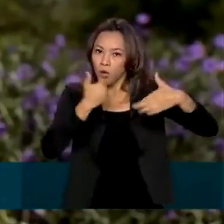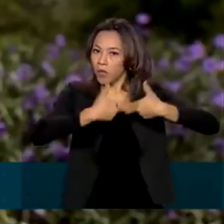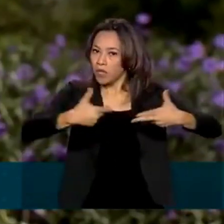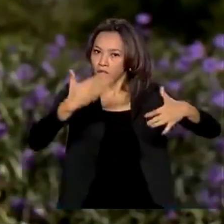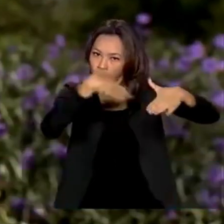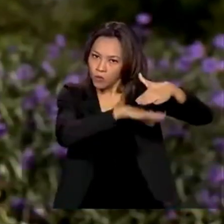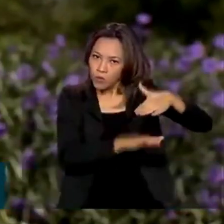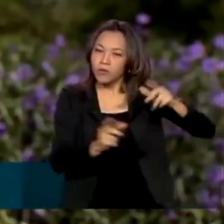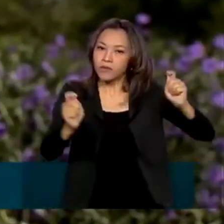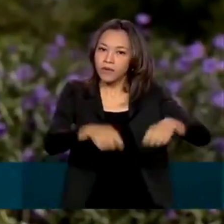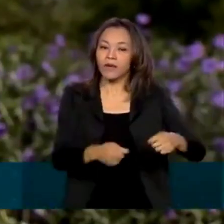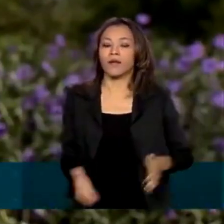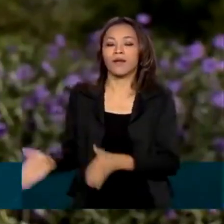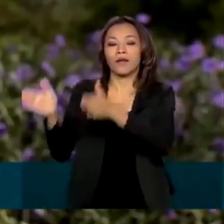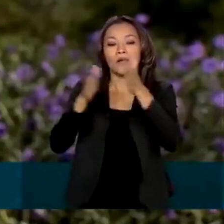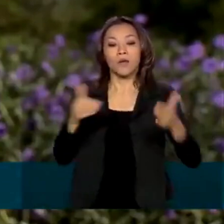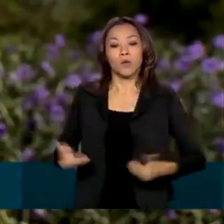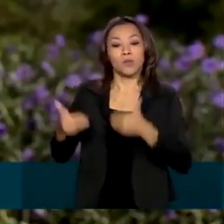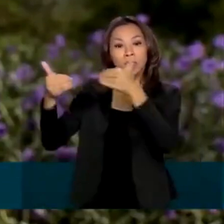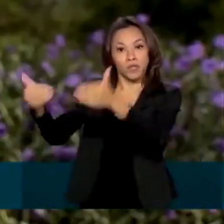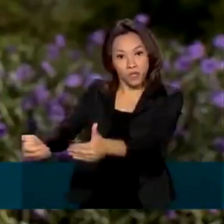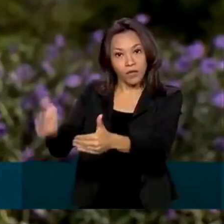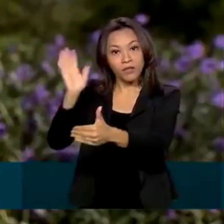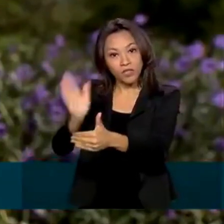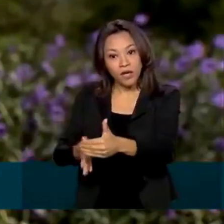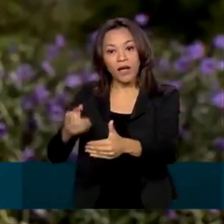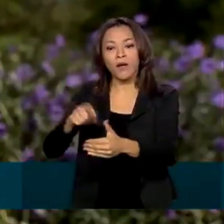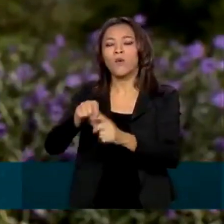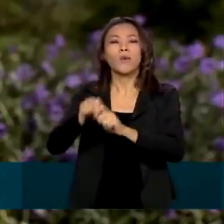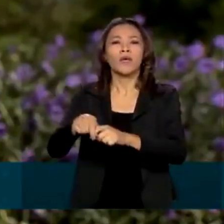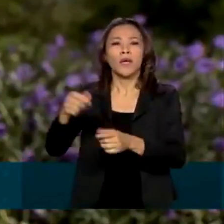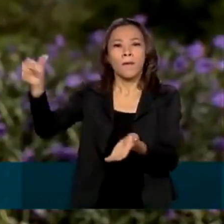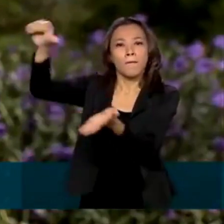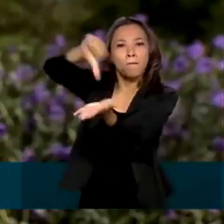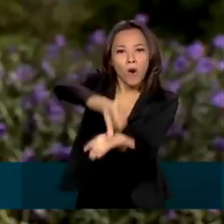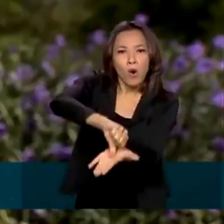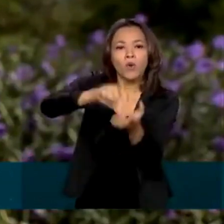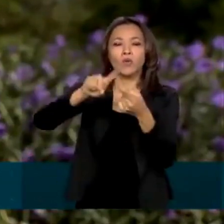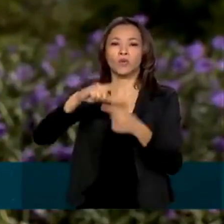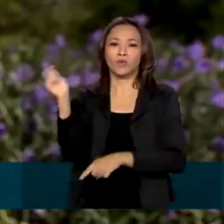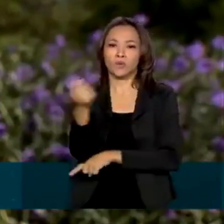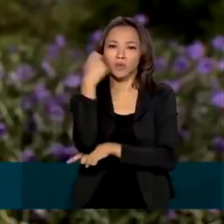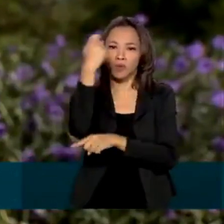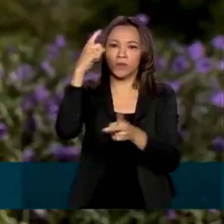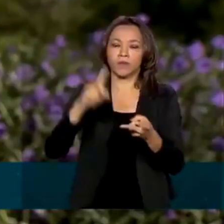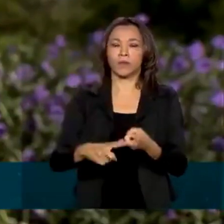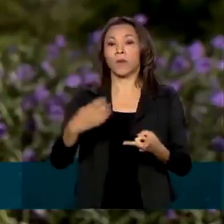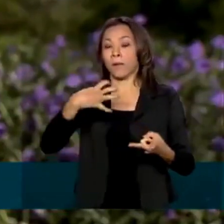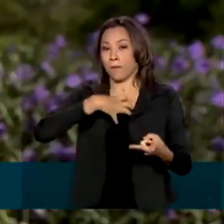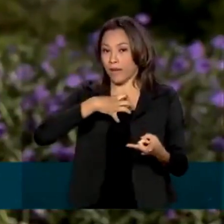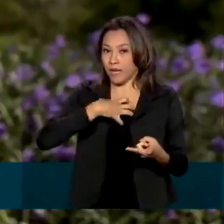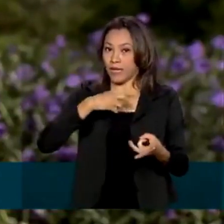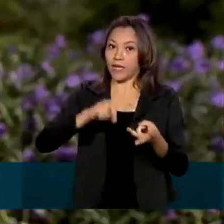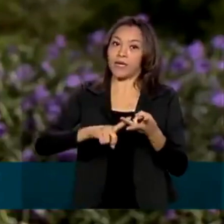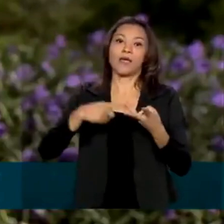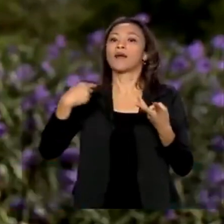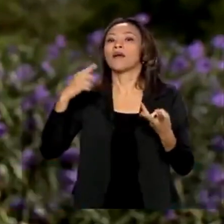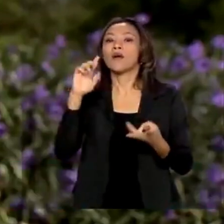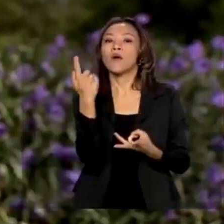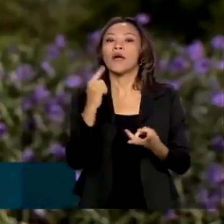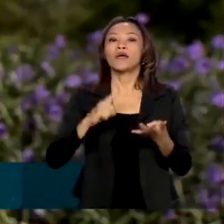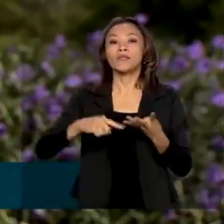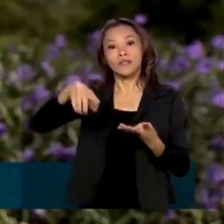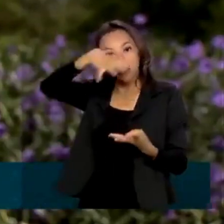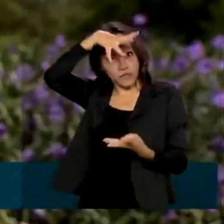Desenvolvimento Regional já instalou polos de agricultura irrigável nos estados do Rio Grande do Sul, Bahia, Goiás e Mato Grosso. A